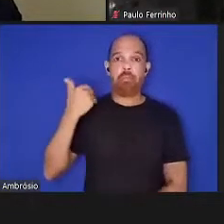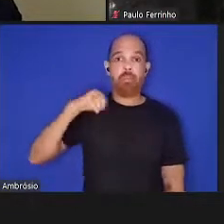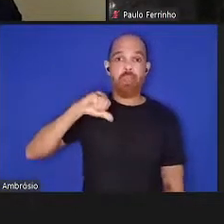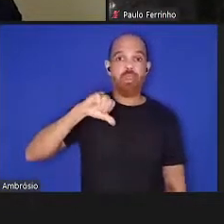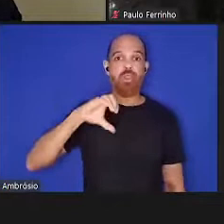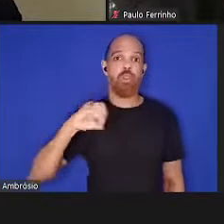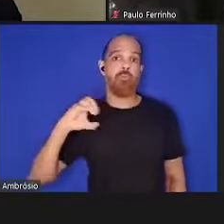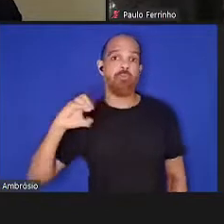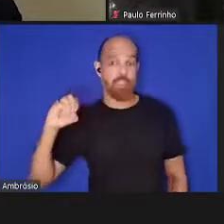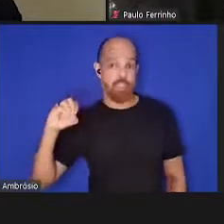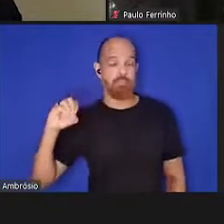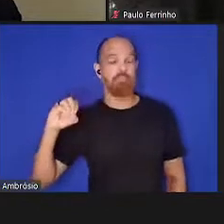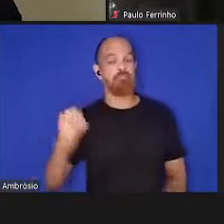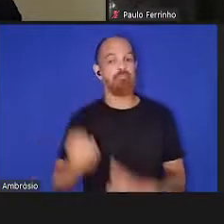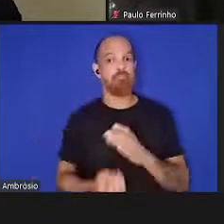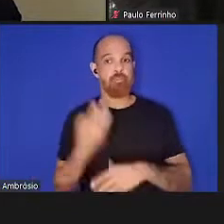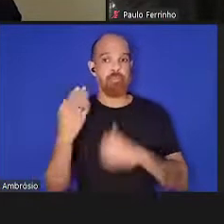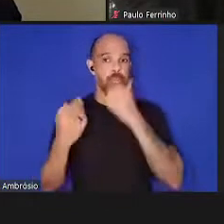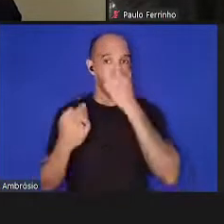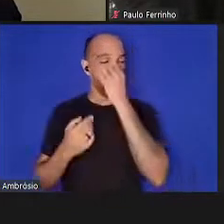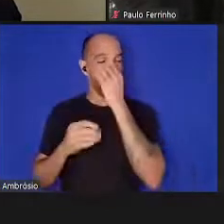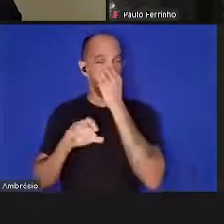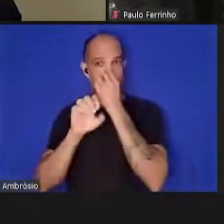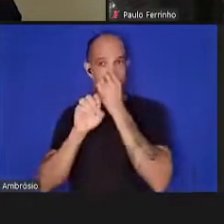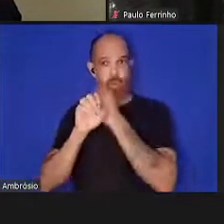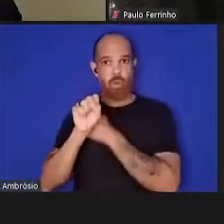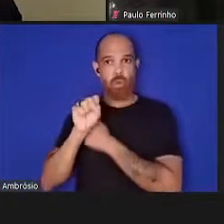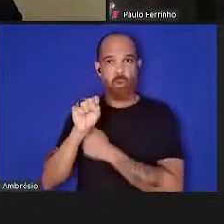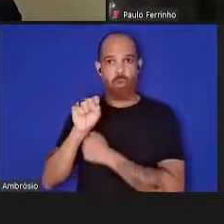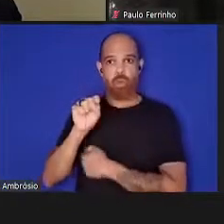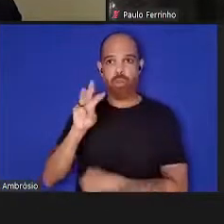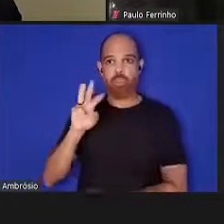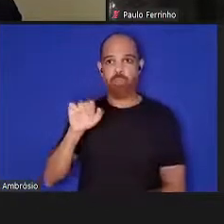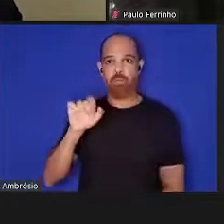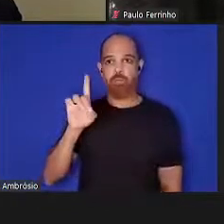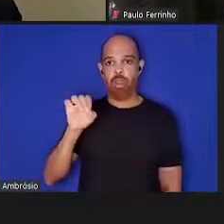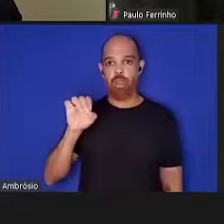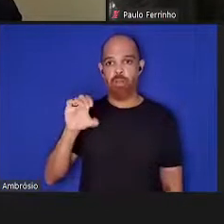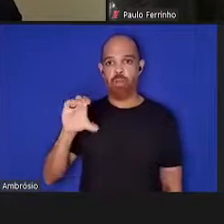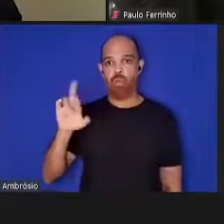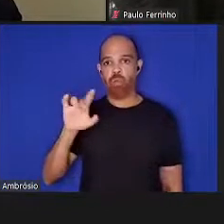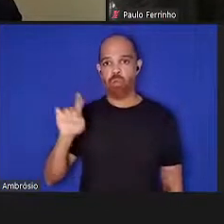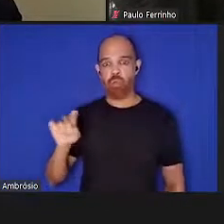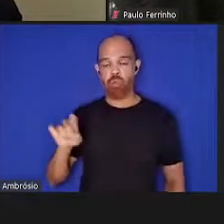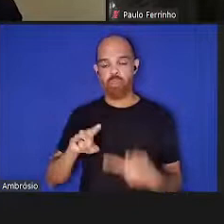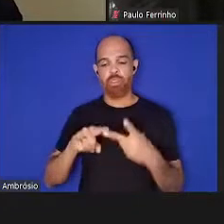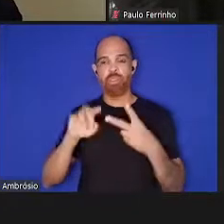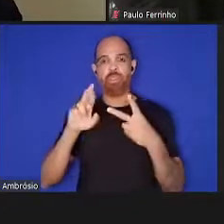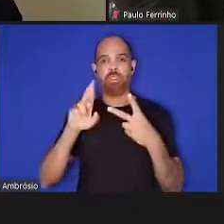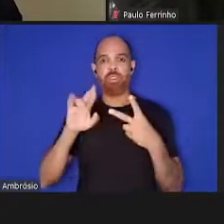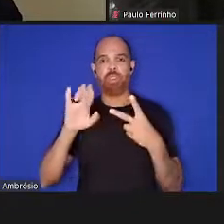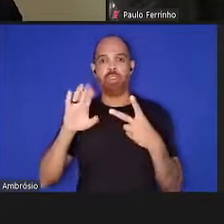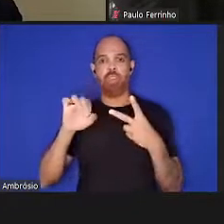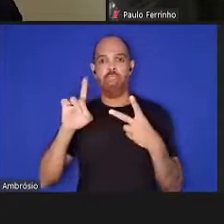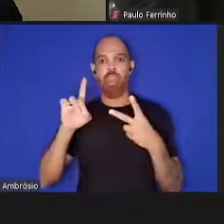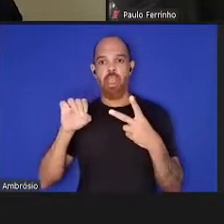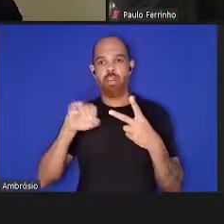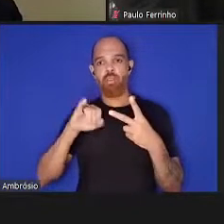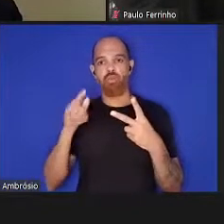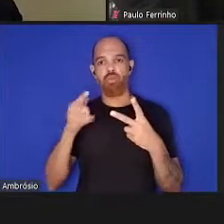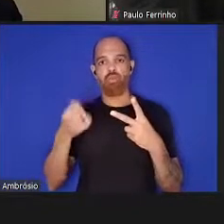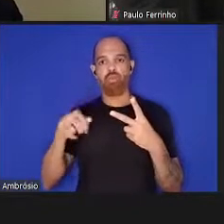Oswaldo Cruz e Ricardo Jorge, que criou o Instituto Nacional de Saúde Pública